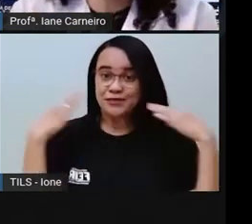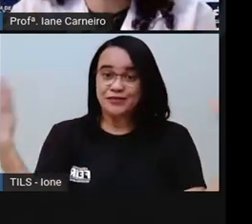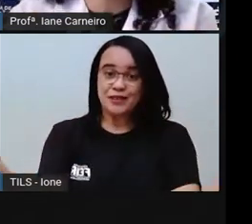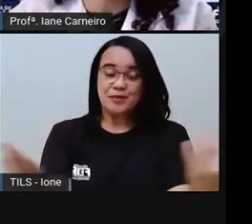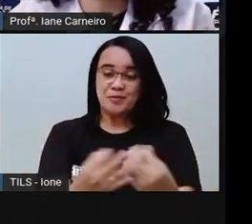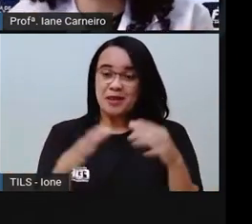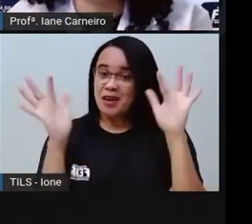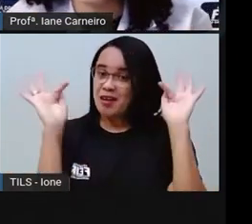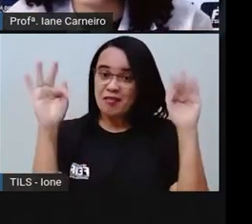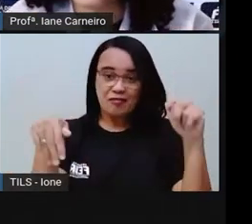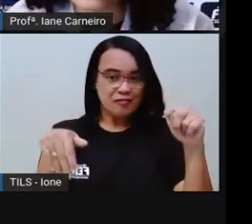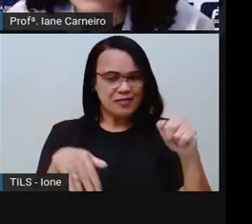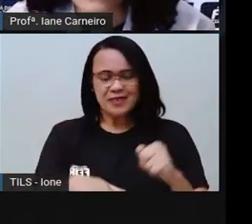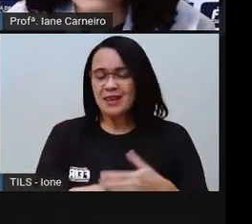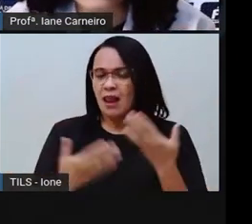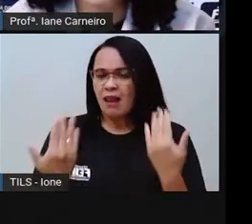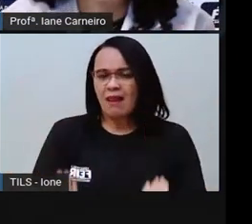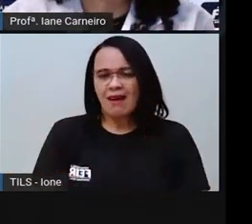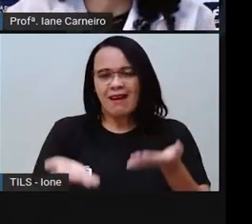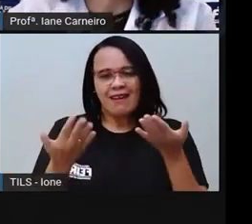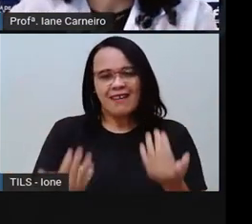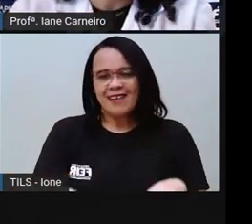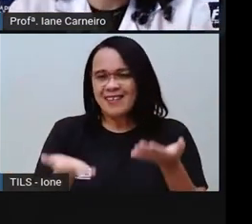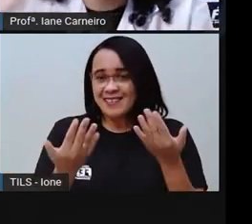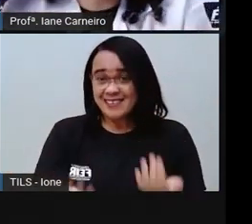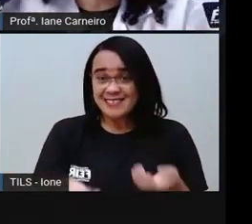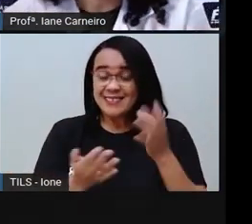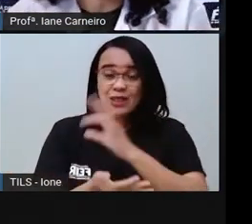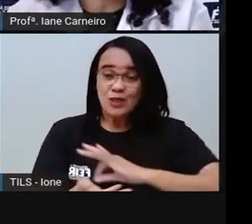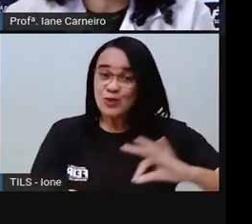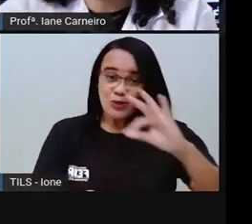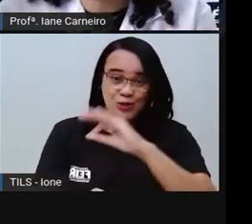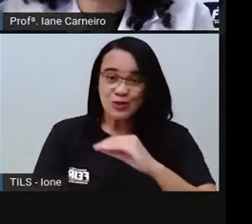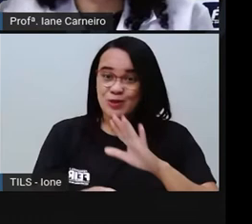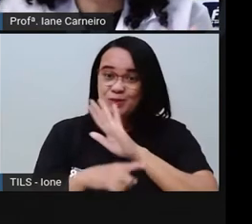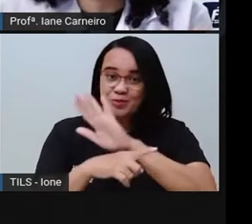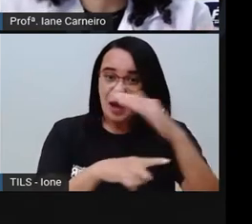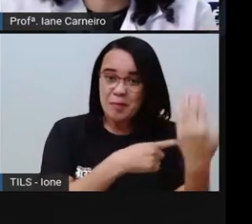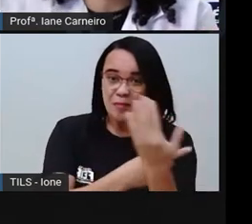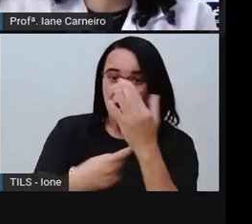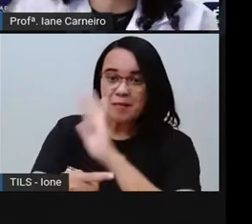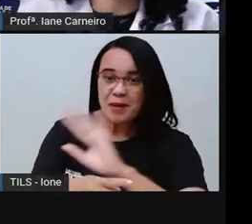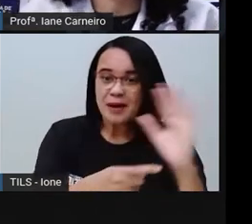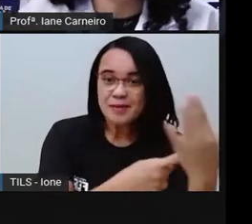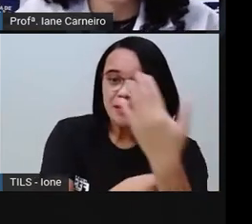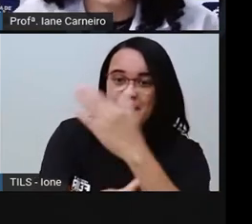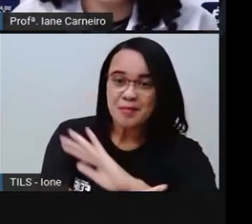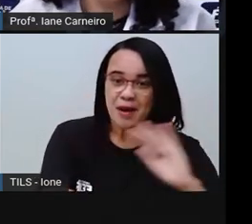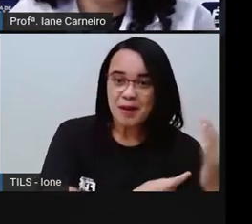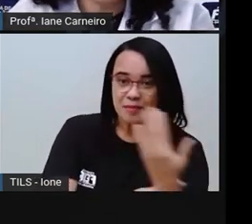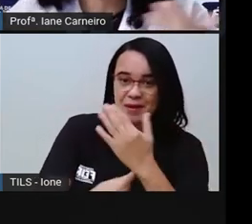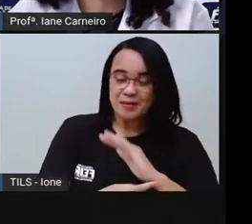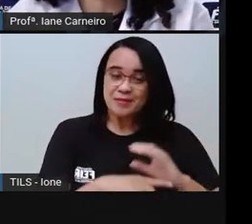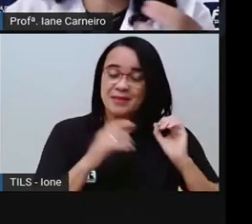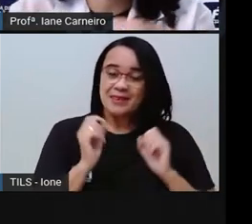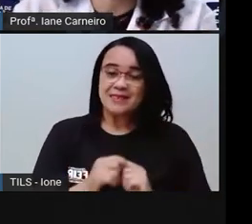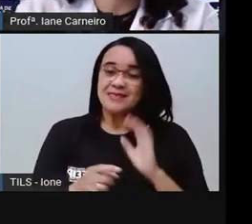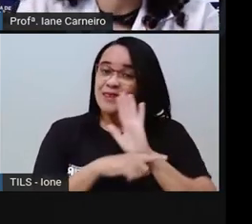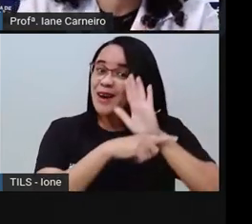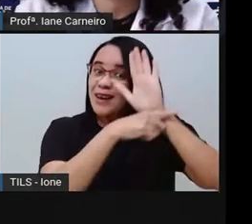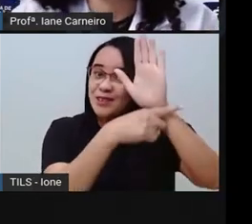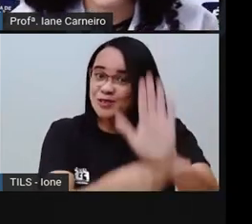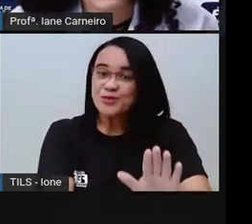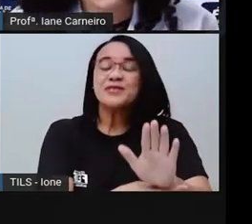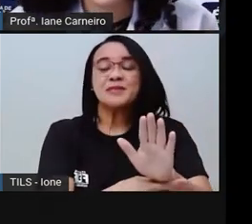todo mundo. Então, imagine aqui, se essa pecinha verde, ele saísse, né? Deixasse a peça dele lá, sem colocar. As outras iam